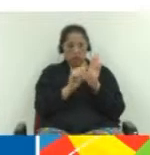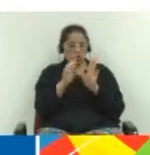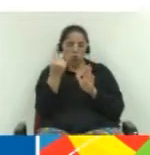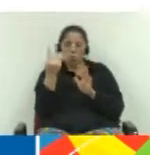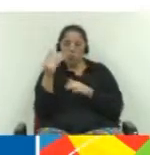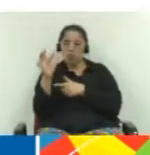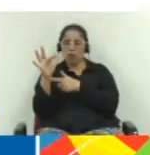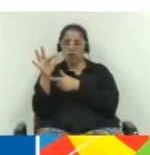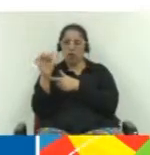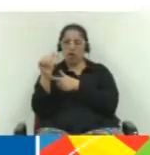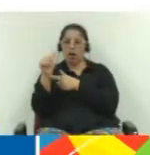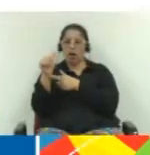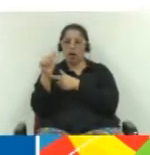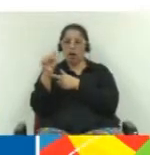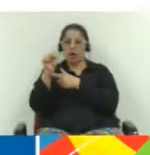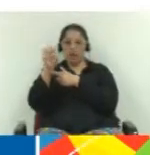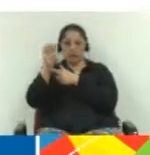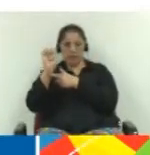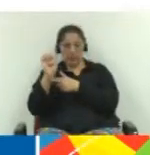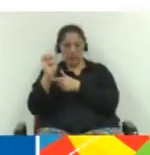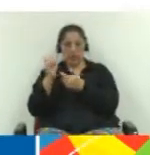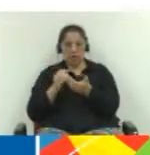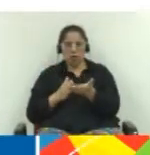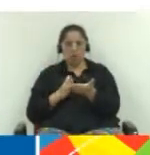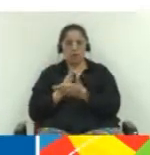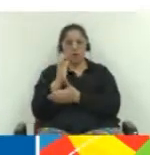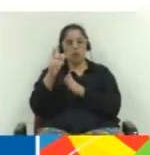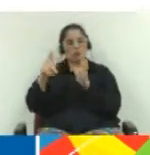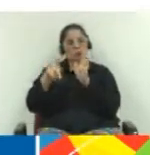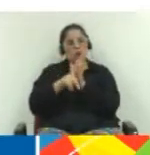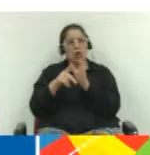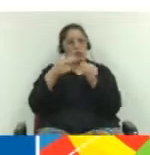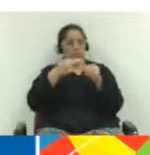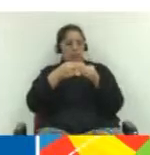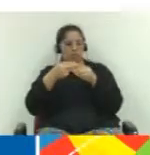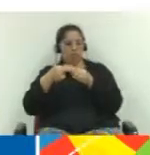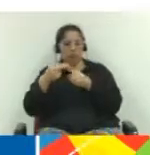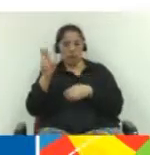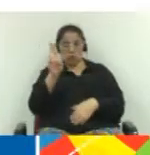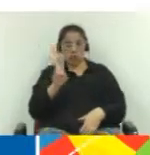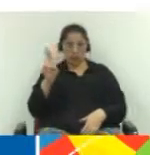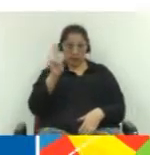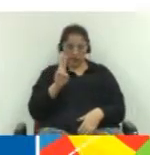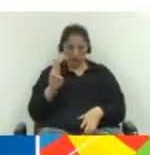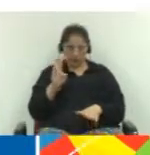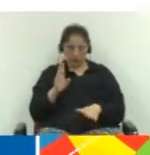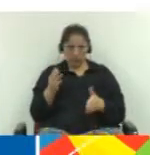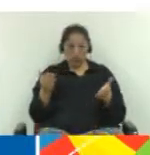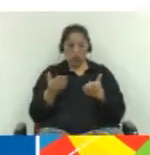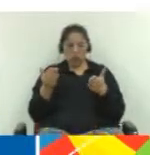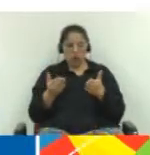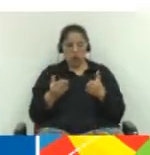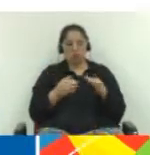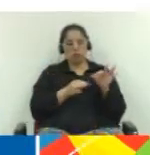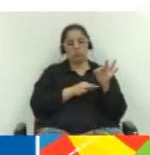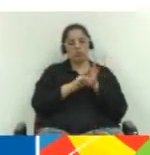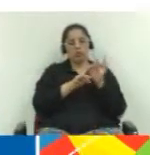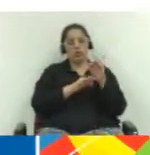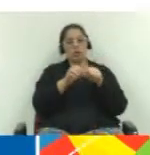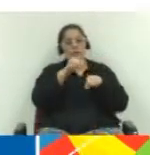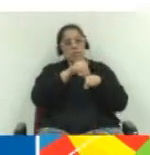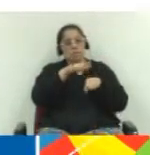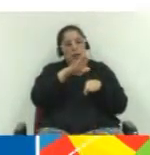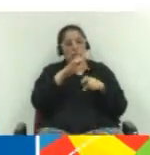medicina. Antes não havia essa fase de aprovação das cidades. Havia uma única fase que era a aprovação das